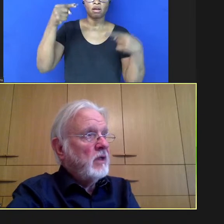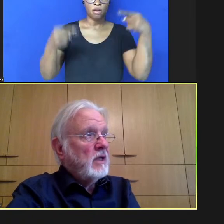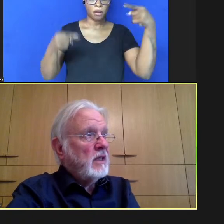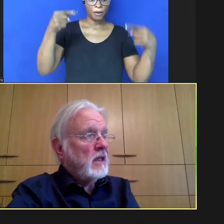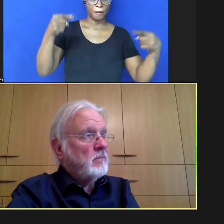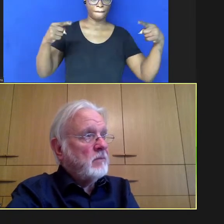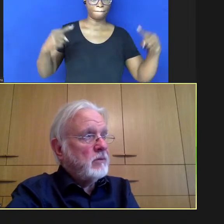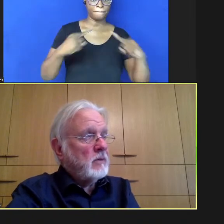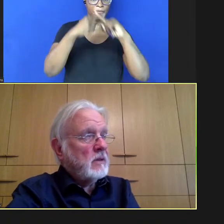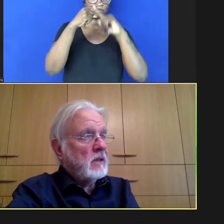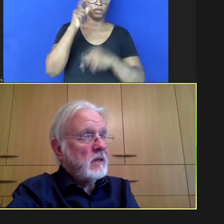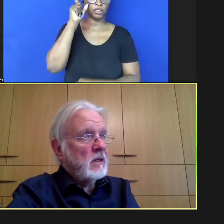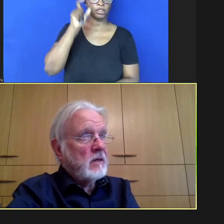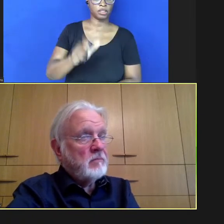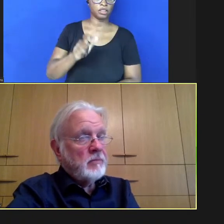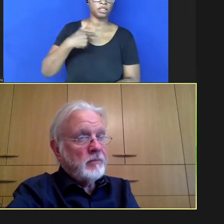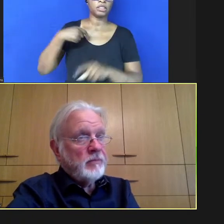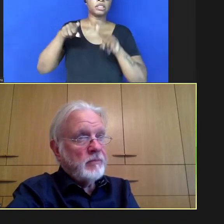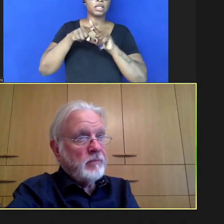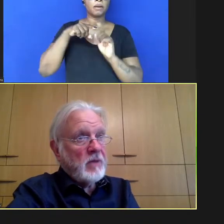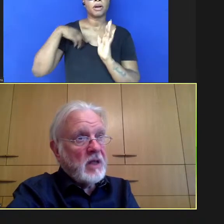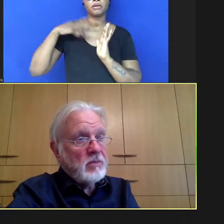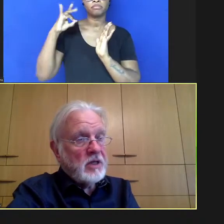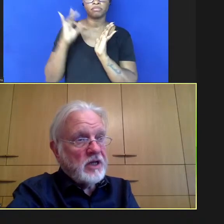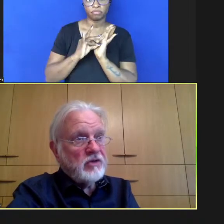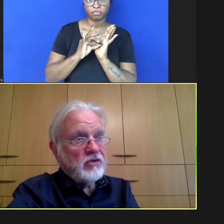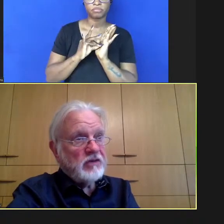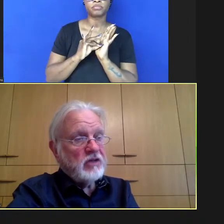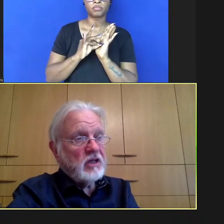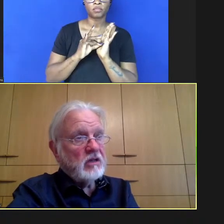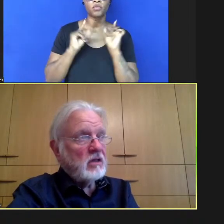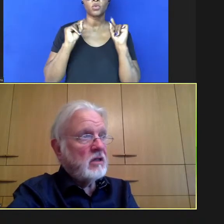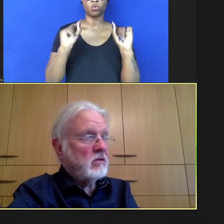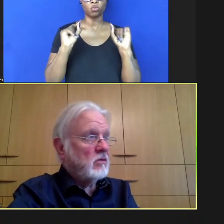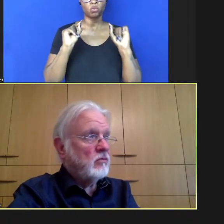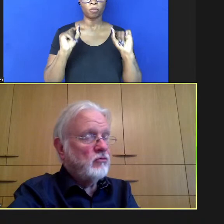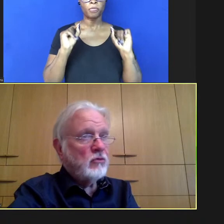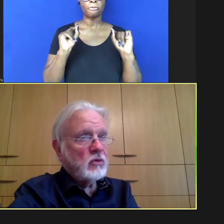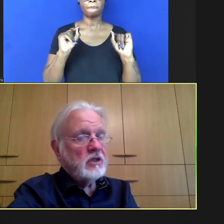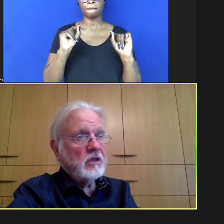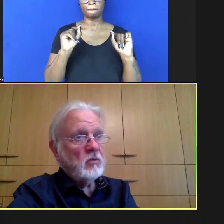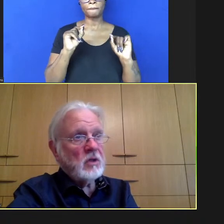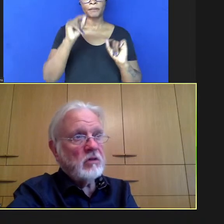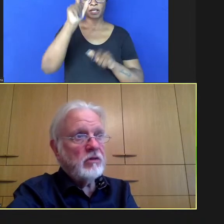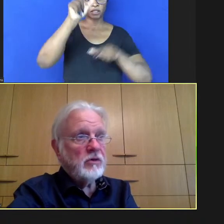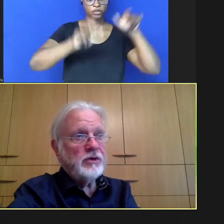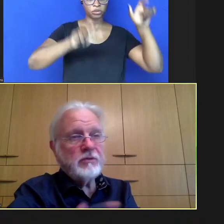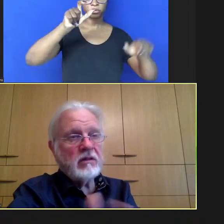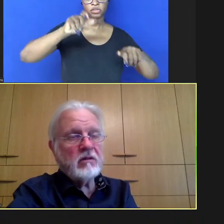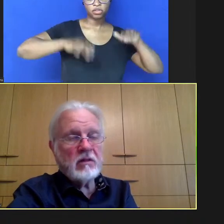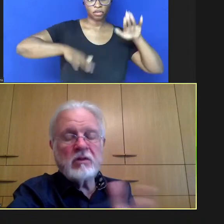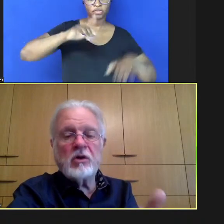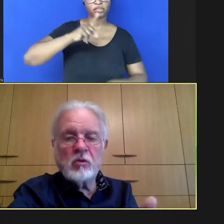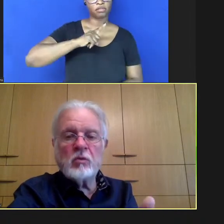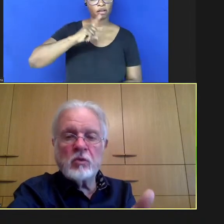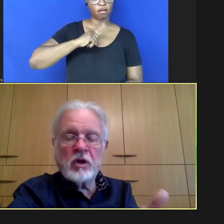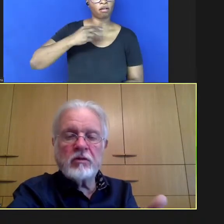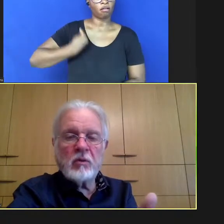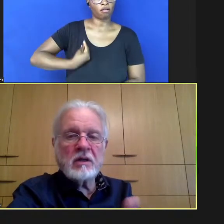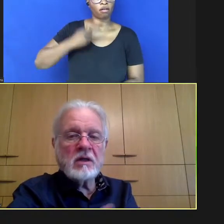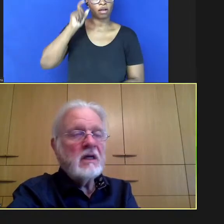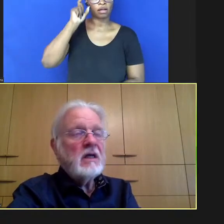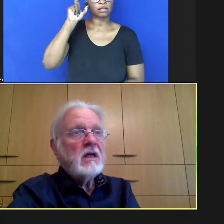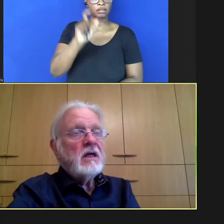e o fato de que as pessoas talvez estejam interessadas